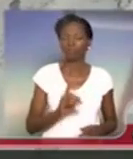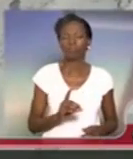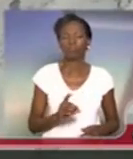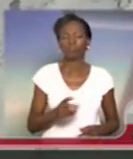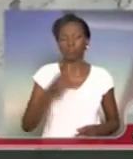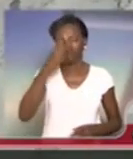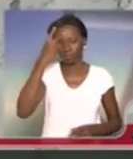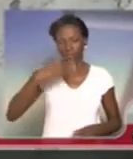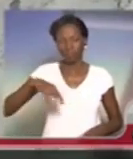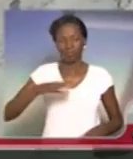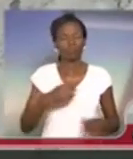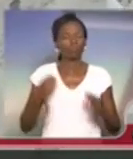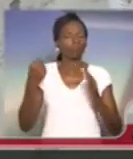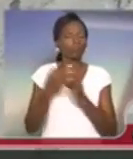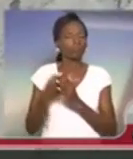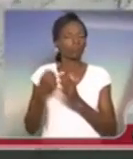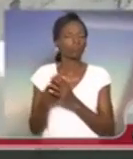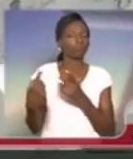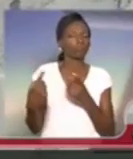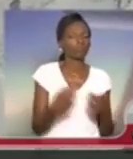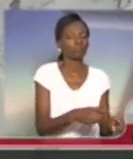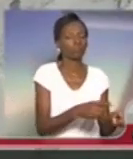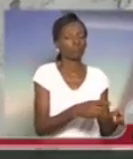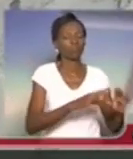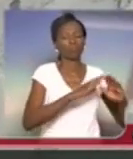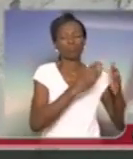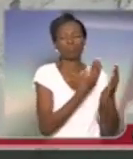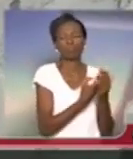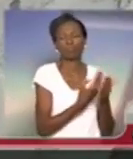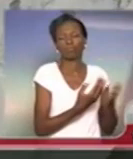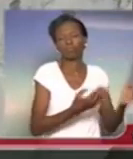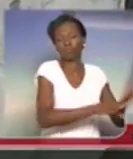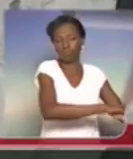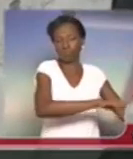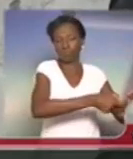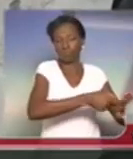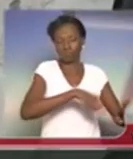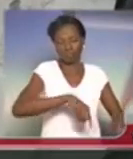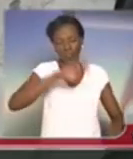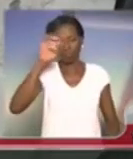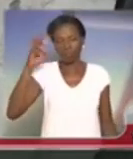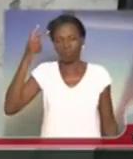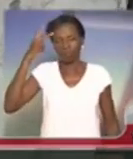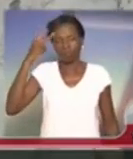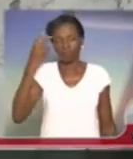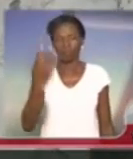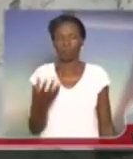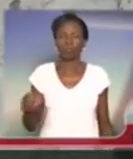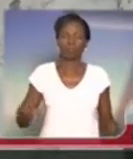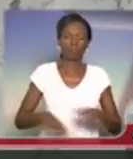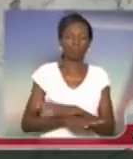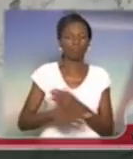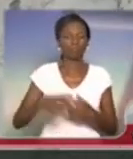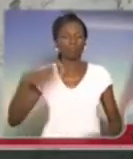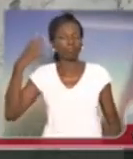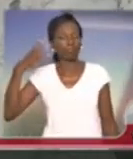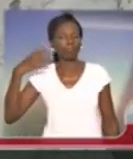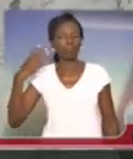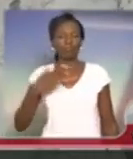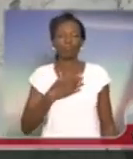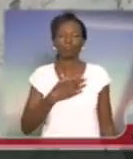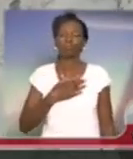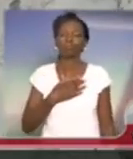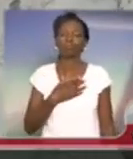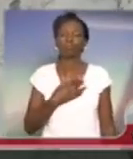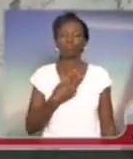lutam contra o fechamento de escolas no Estado de São Paulo. Eu gostaria de concluir a minha intervenção de hoje aqui, dizendo que